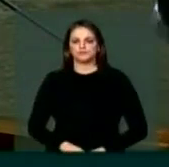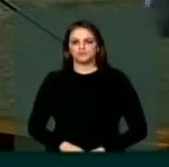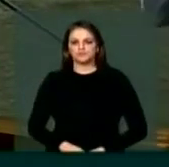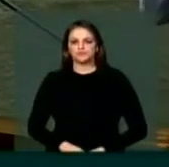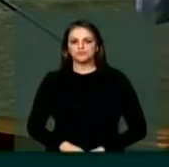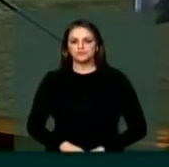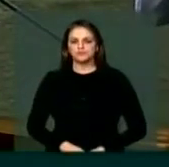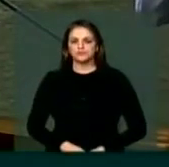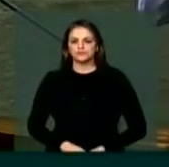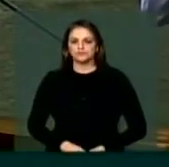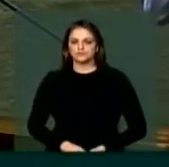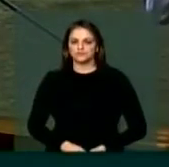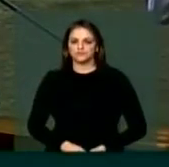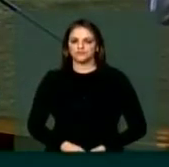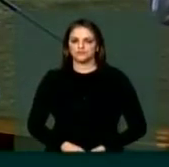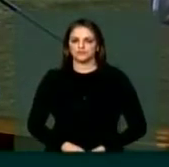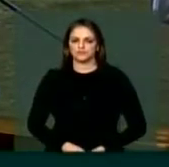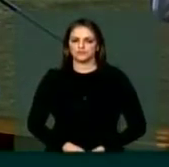cujo ofício